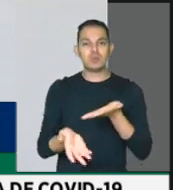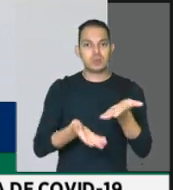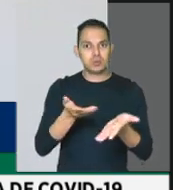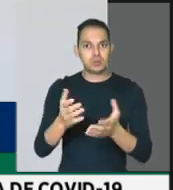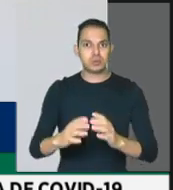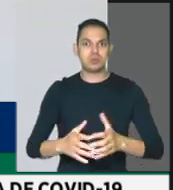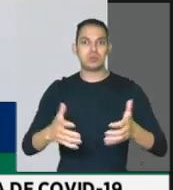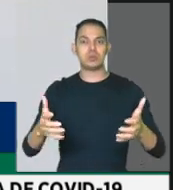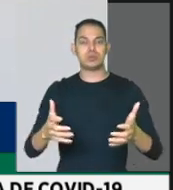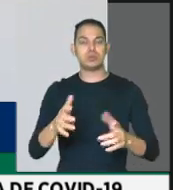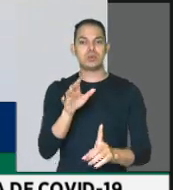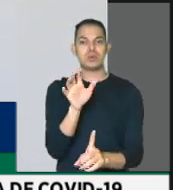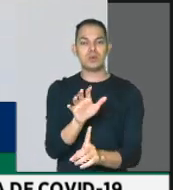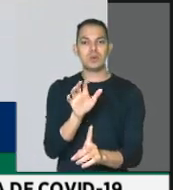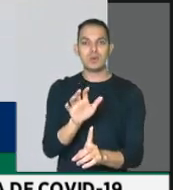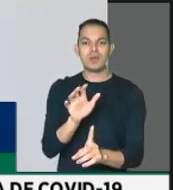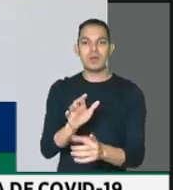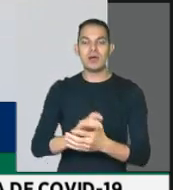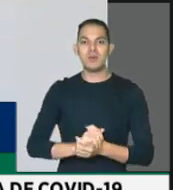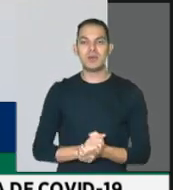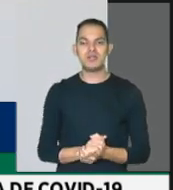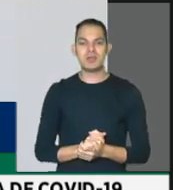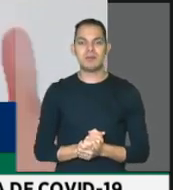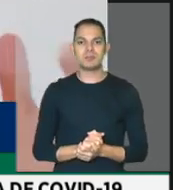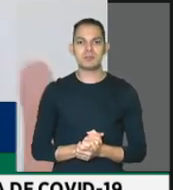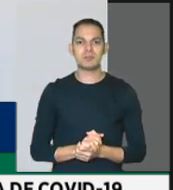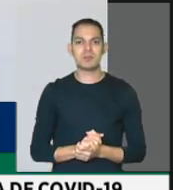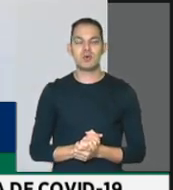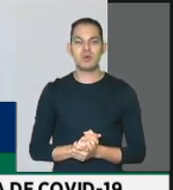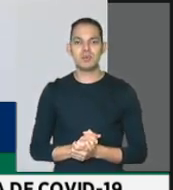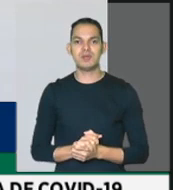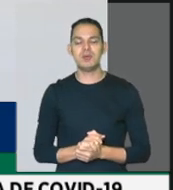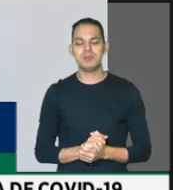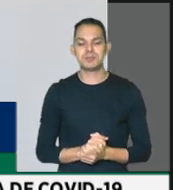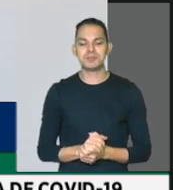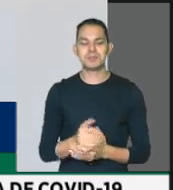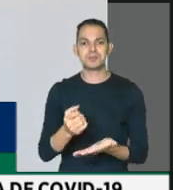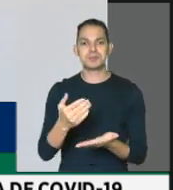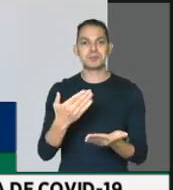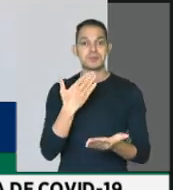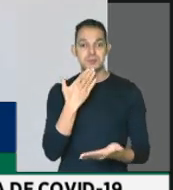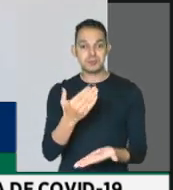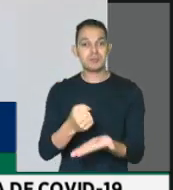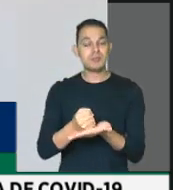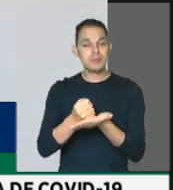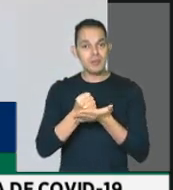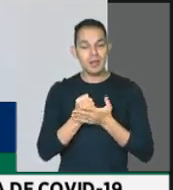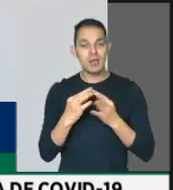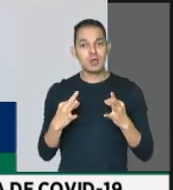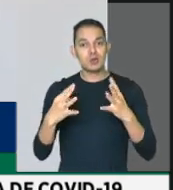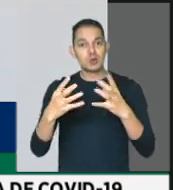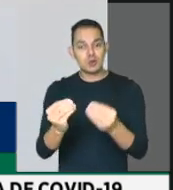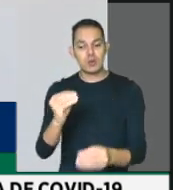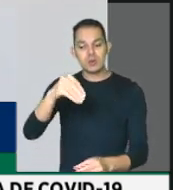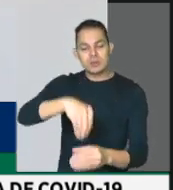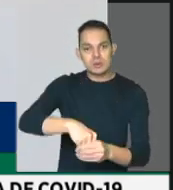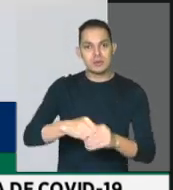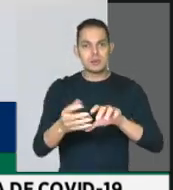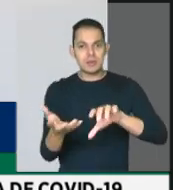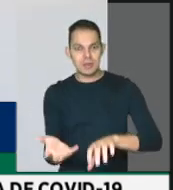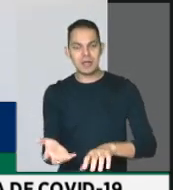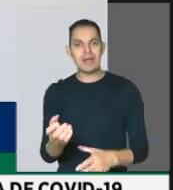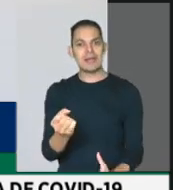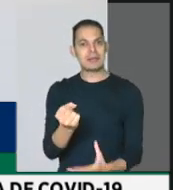vida das pessoas. Por isso que esse destaque é necessário, senhor presidente, e peço o apoio de todos aqueles que integram este parlamento para